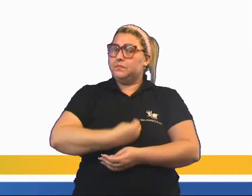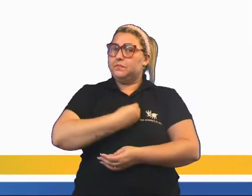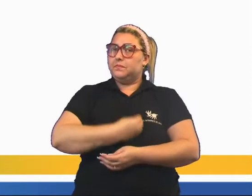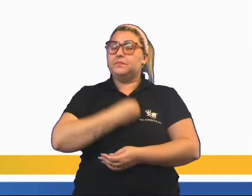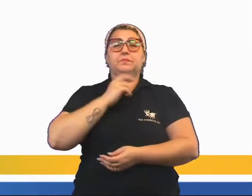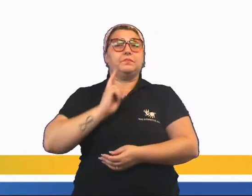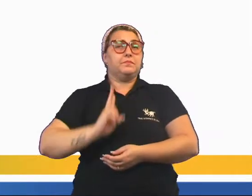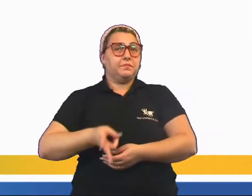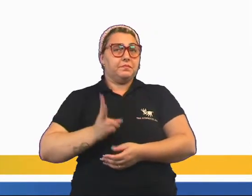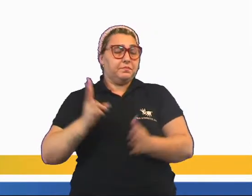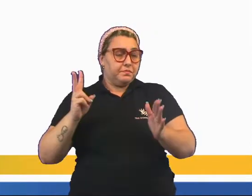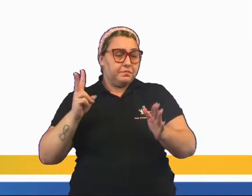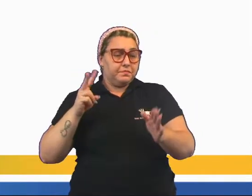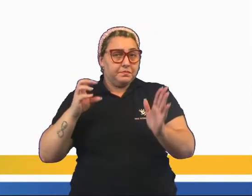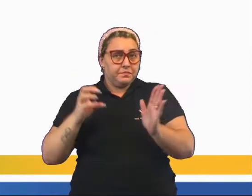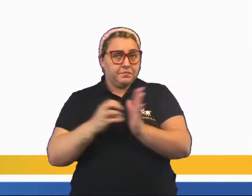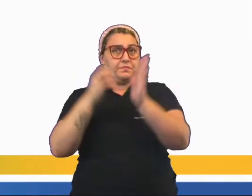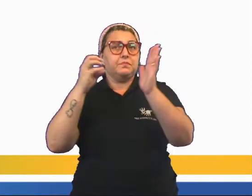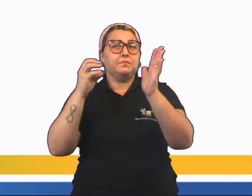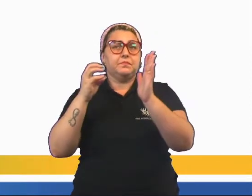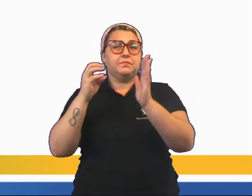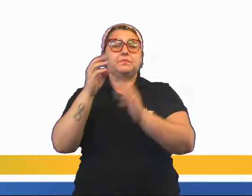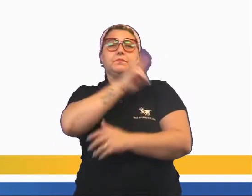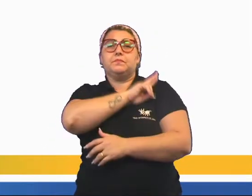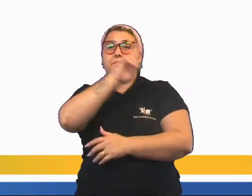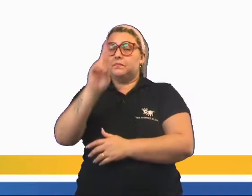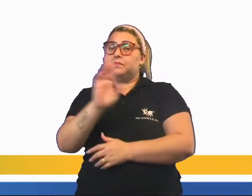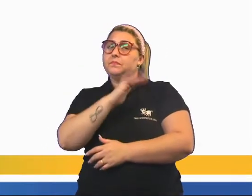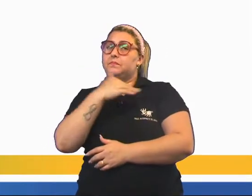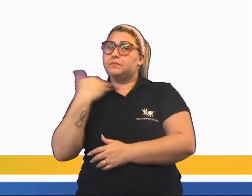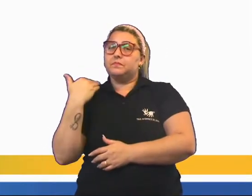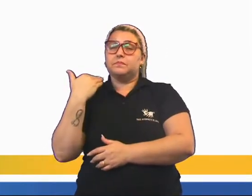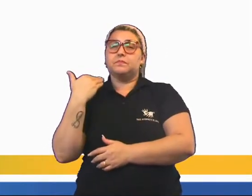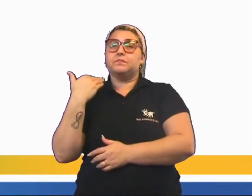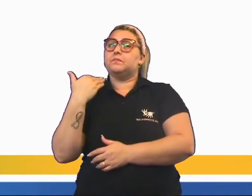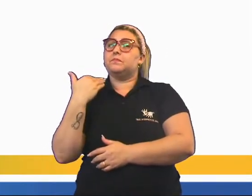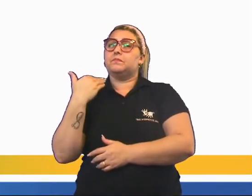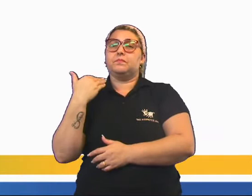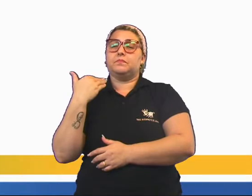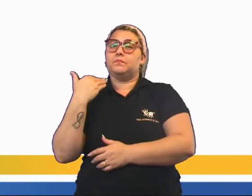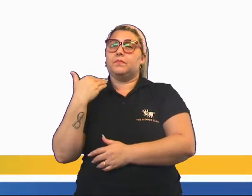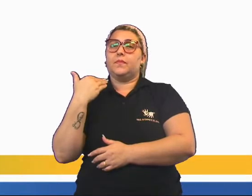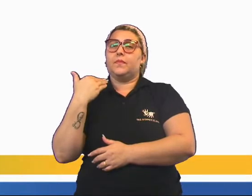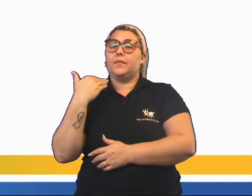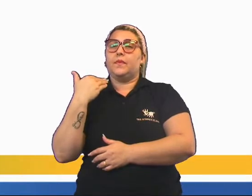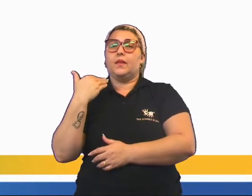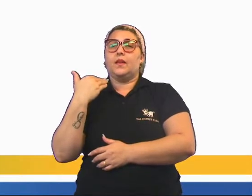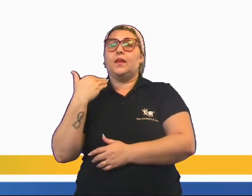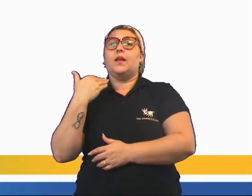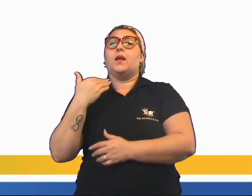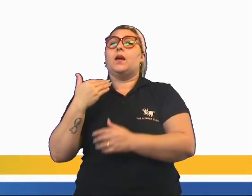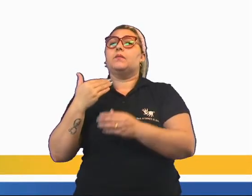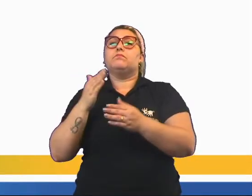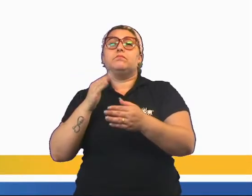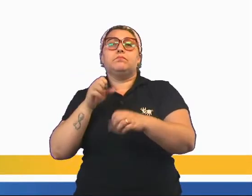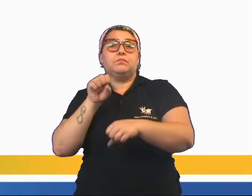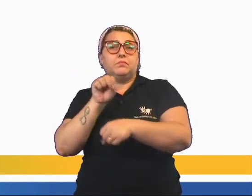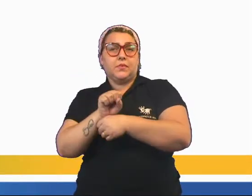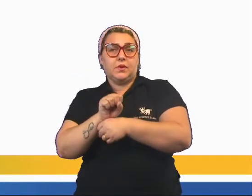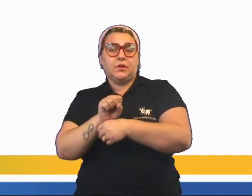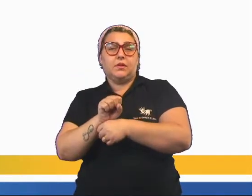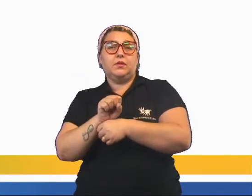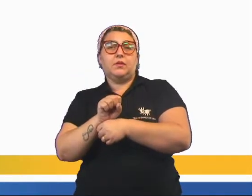é permanente para a religião e a morte não é uma descontinuidade, é apenas uma descontinuidade,